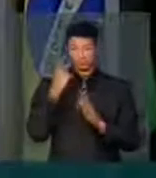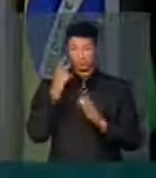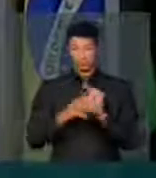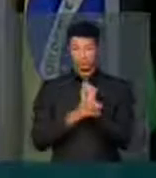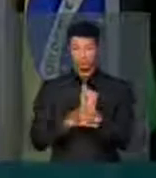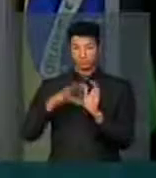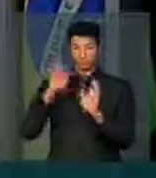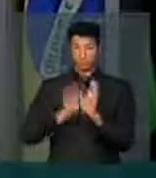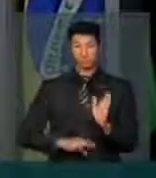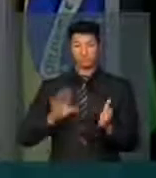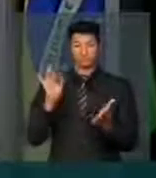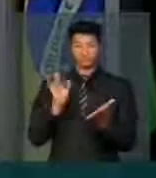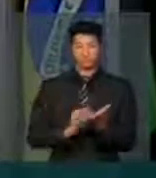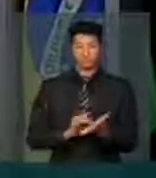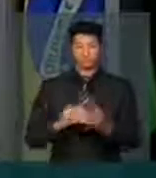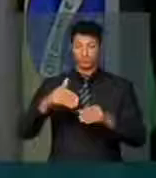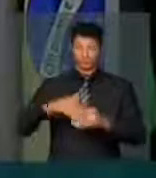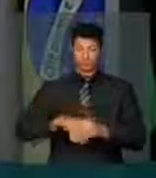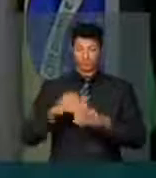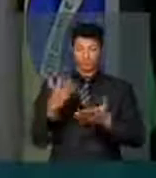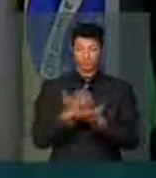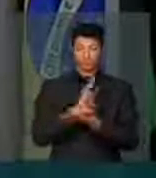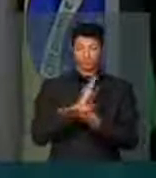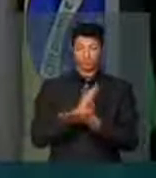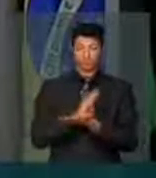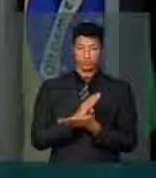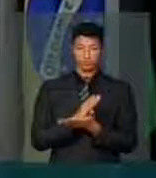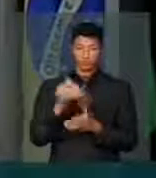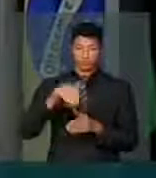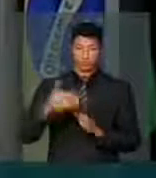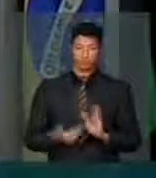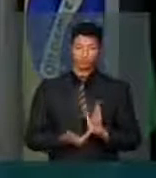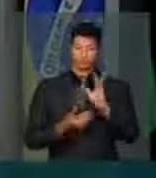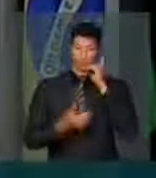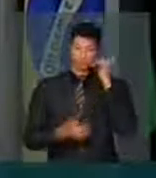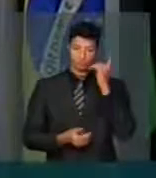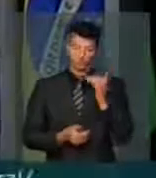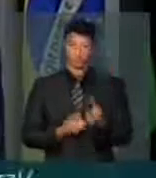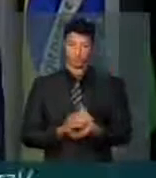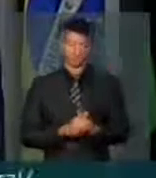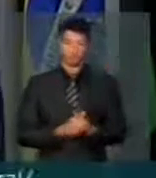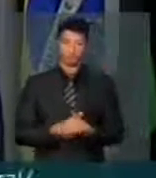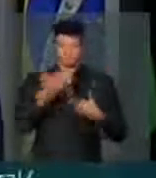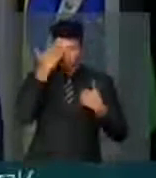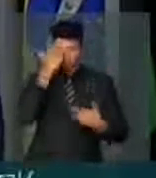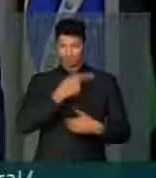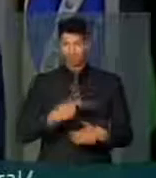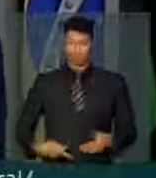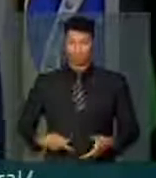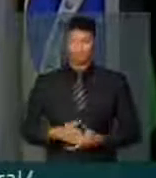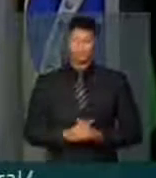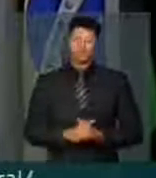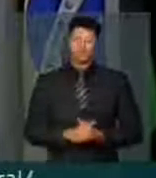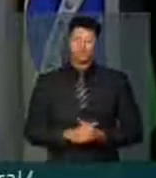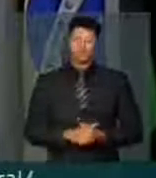garantir o texto originário, votado e aprovado aqui na Câmara dos Deputados. Muito obrigado, Sr. Presidente.